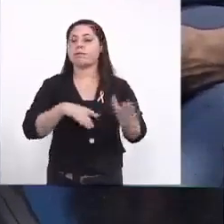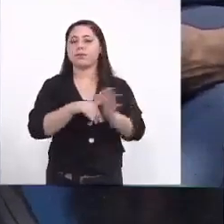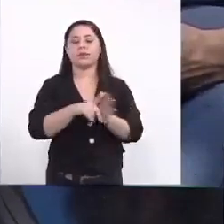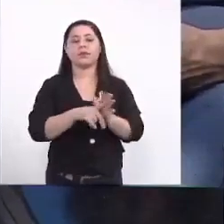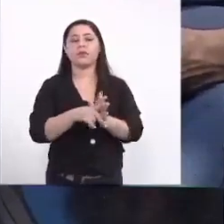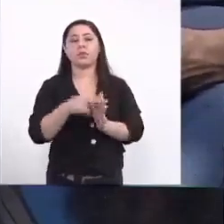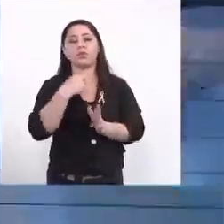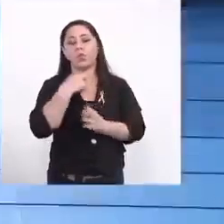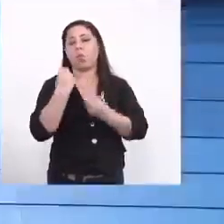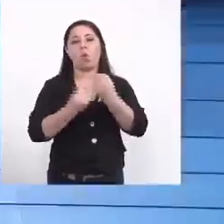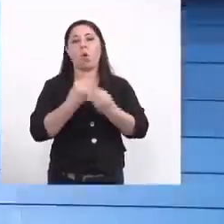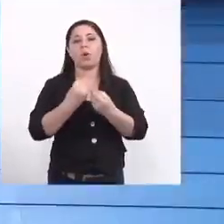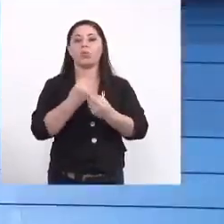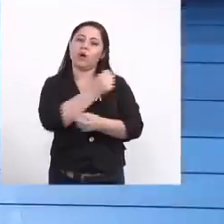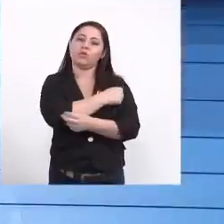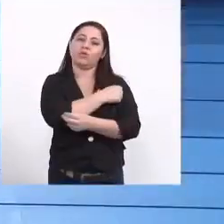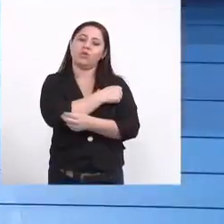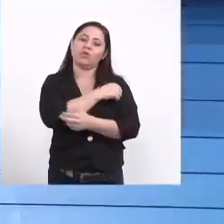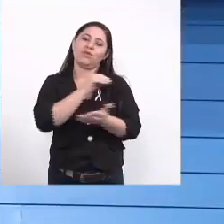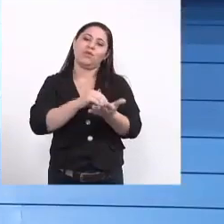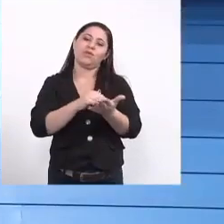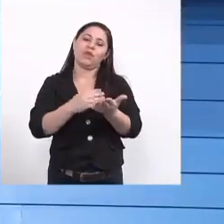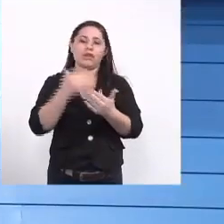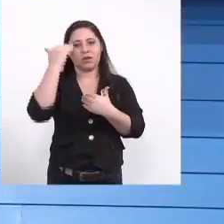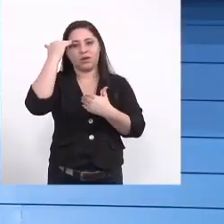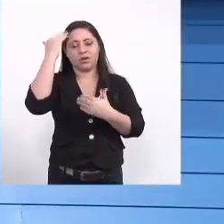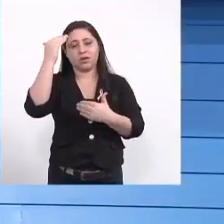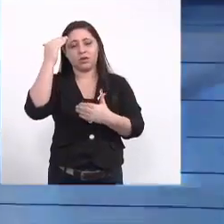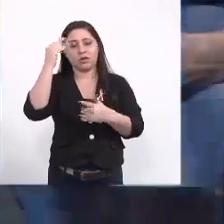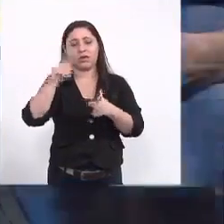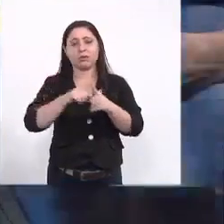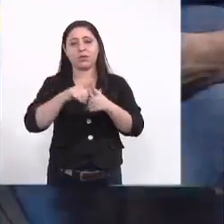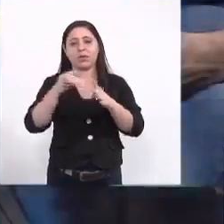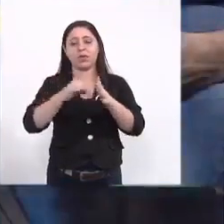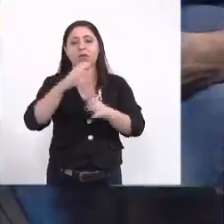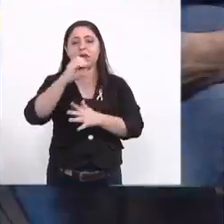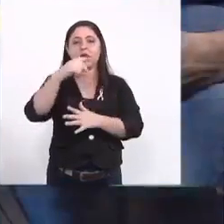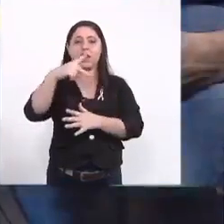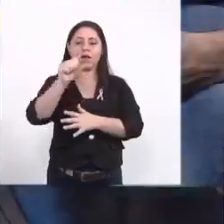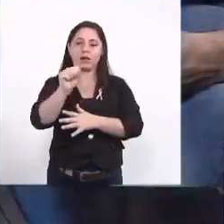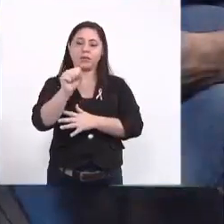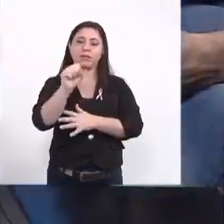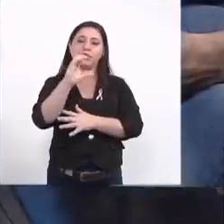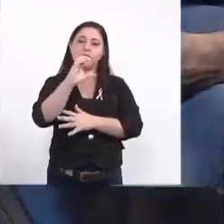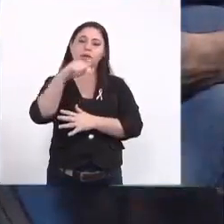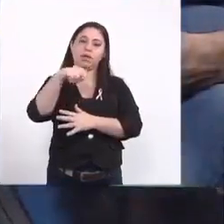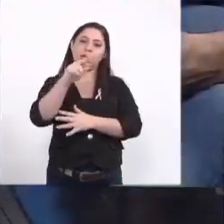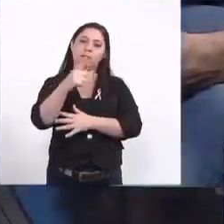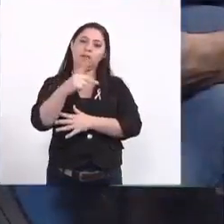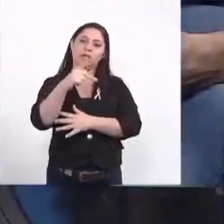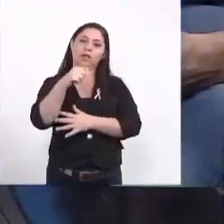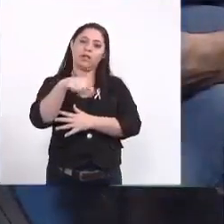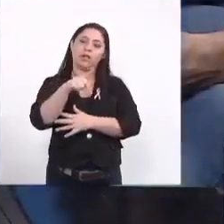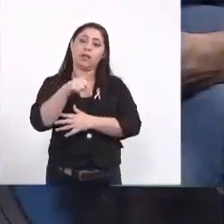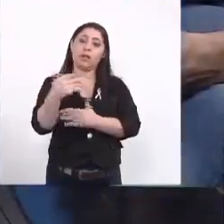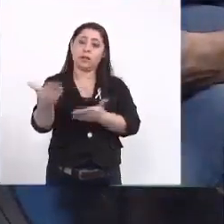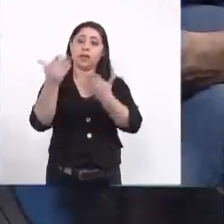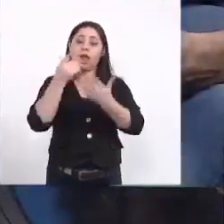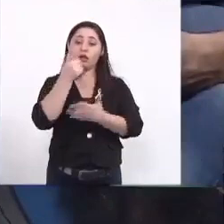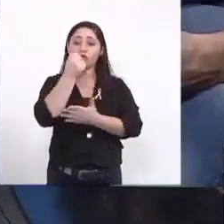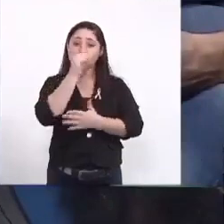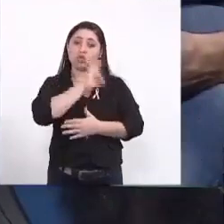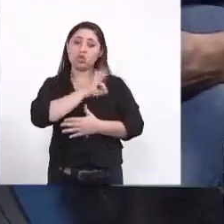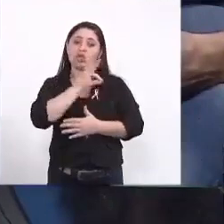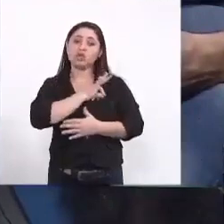alunos de graduação e pós-graduação e nosso agradecimento aos órgãos de fomento como a CAPS e o CNPq que fornecem tanto a minha bolsa para realizar